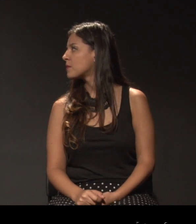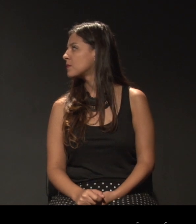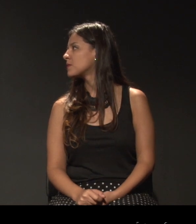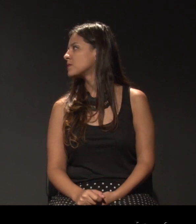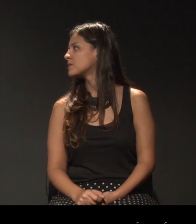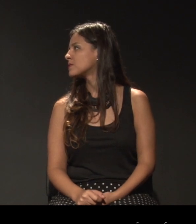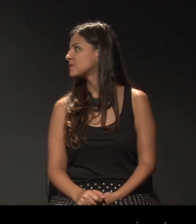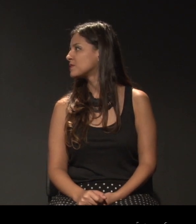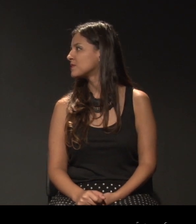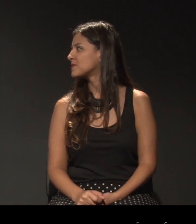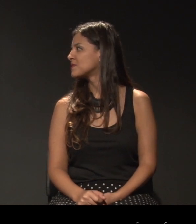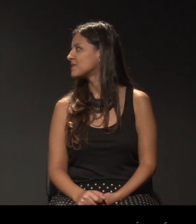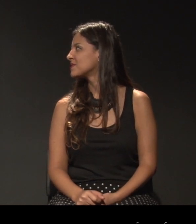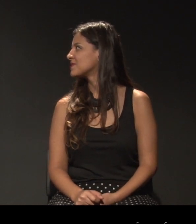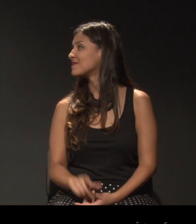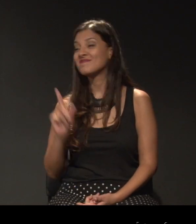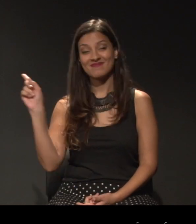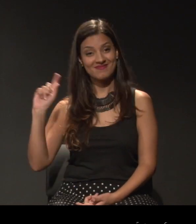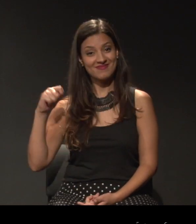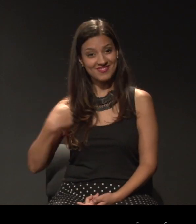Agora? Ai, essa sou eu.